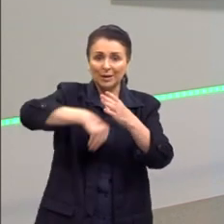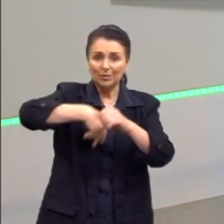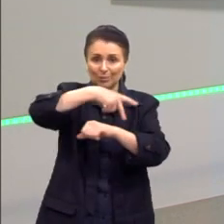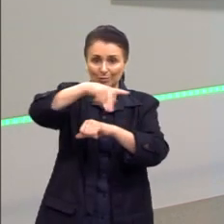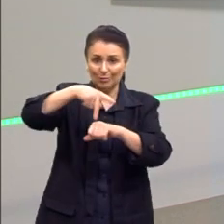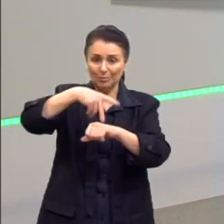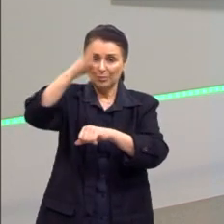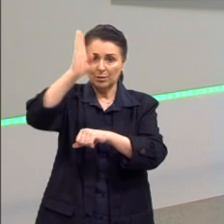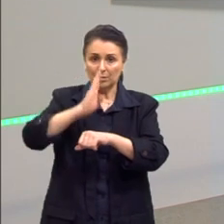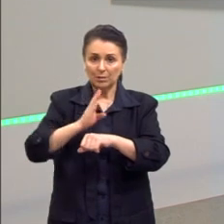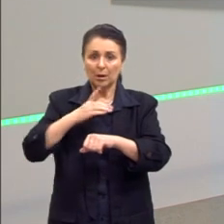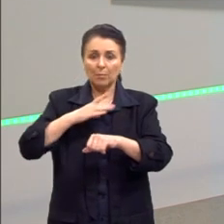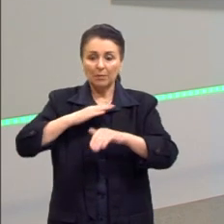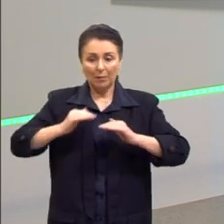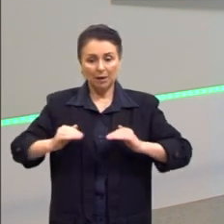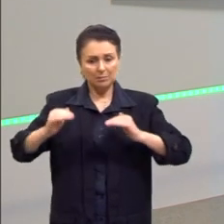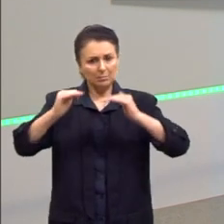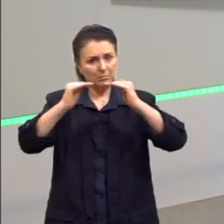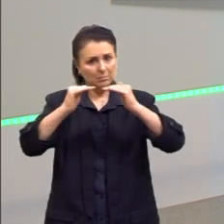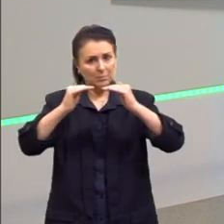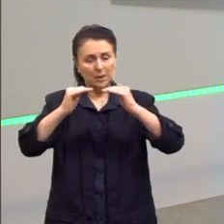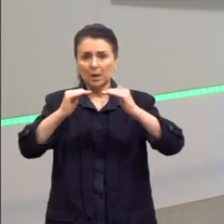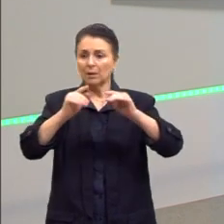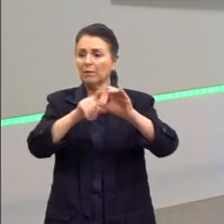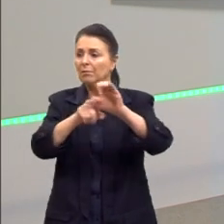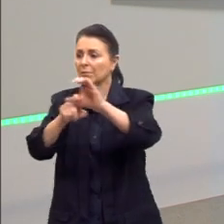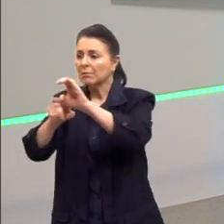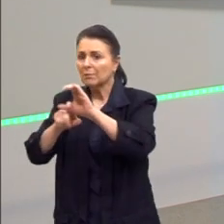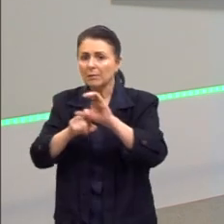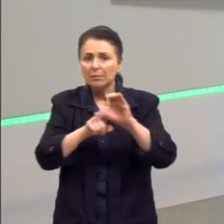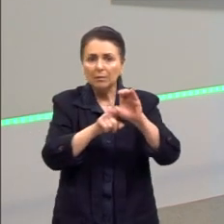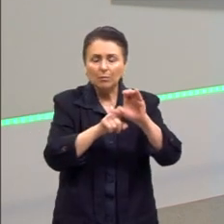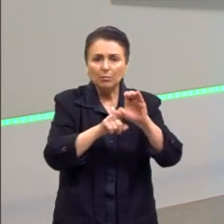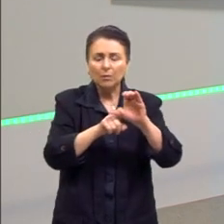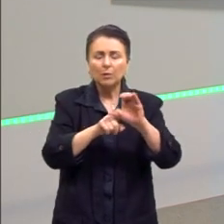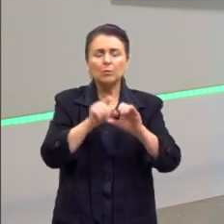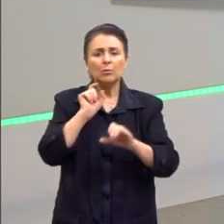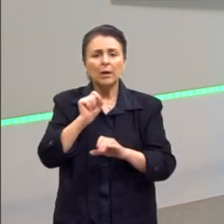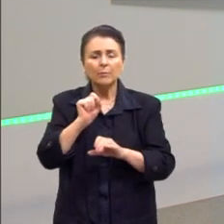para a gente não depender só da economia mundial. E isso é um problema ainda hoje no Brasil, pessoal.